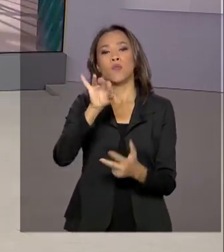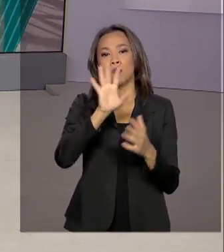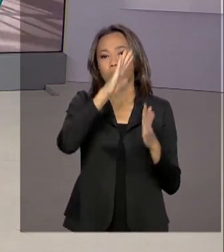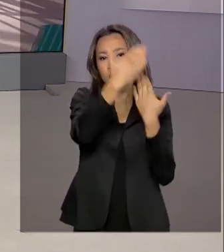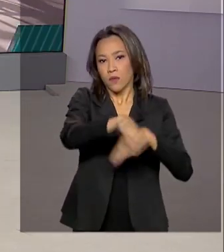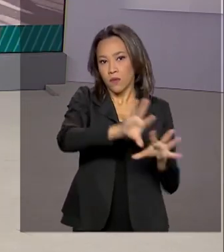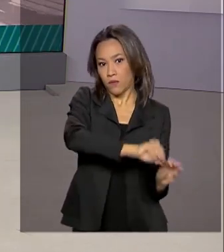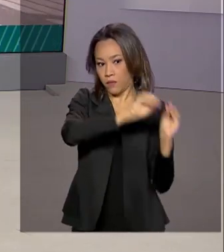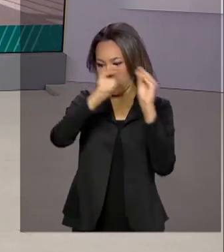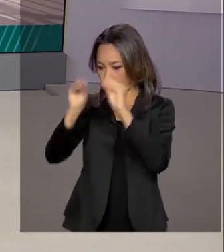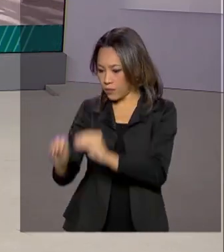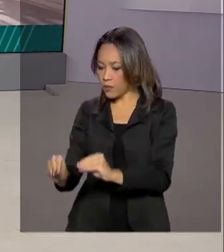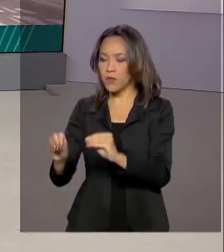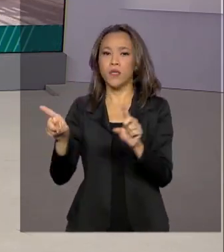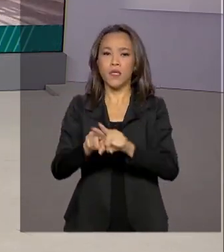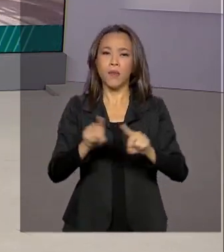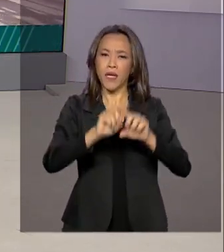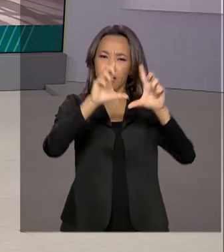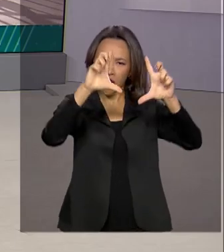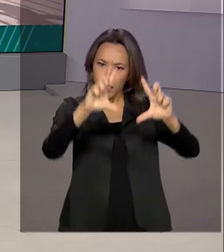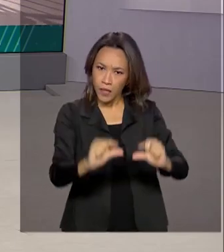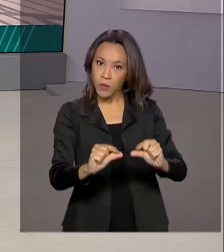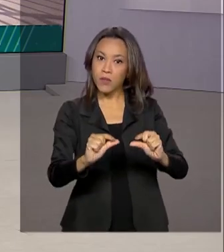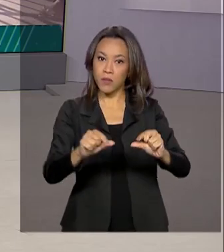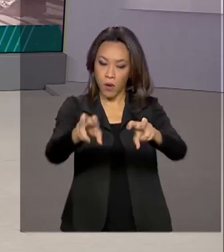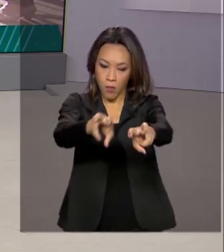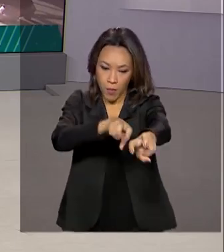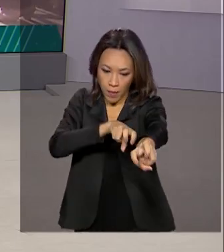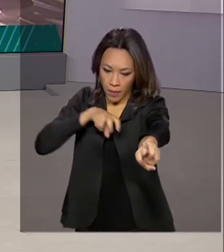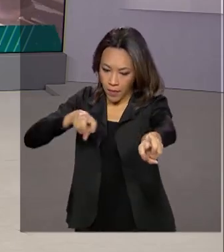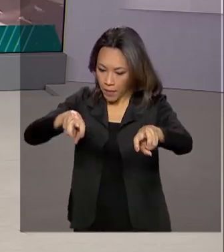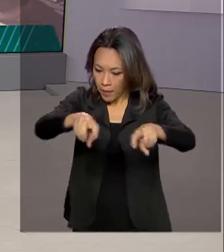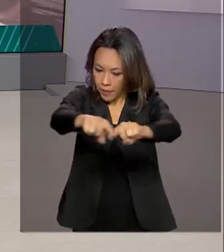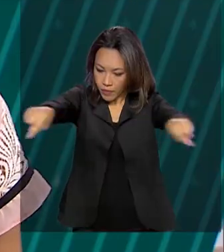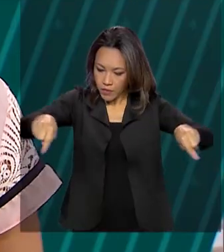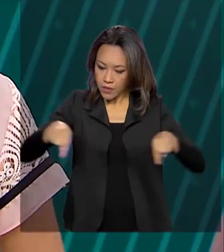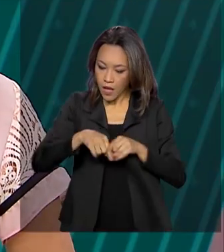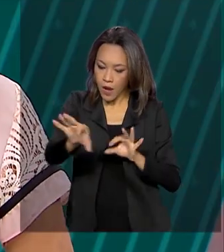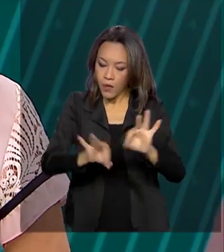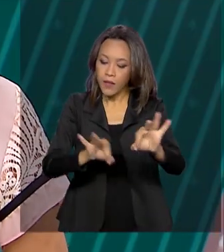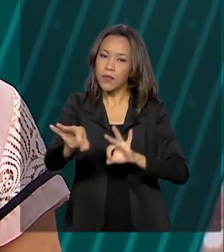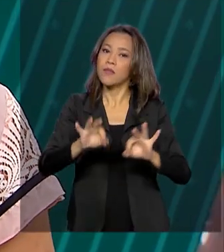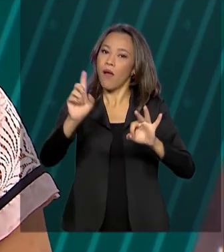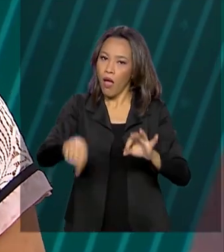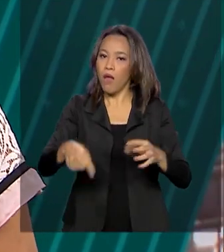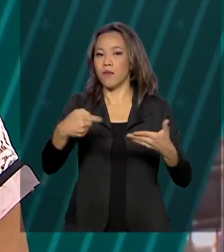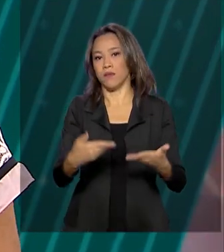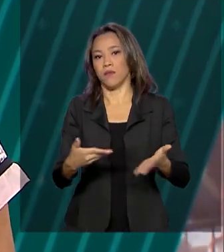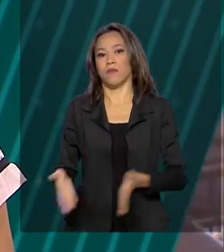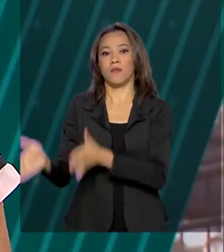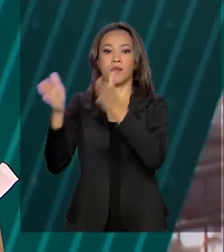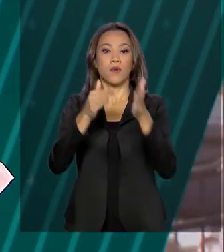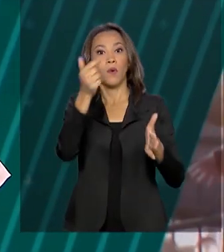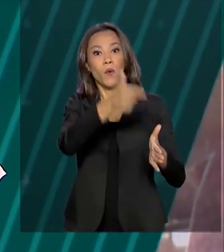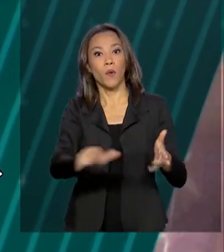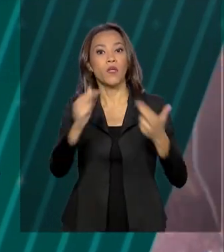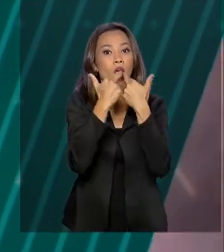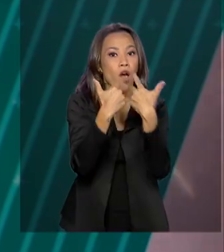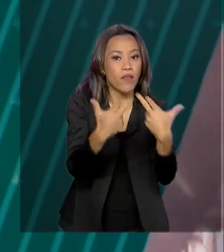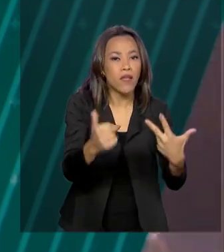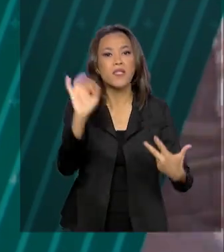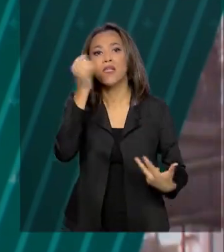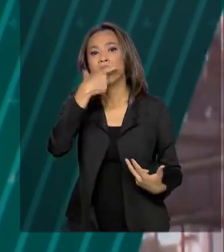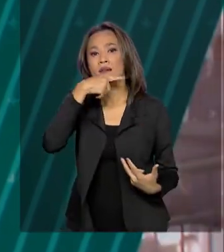provas e a redução do número de candidatos por salas são algumas delas. Agora, outra novidade é que quem tiver